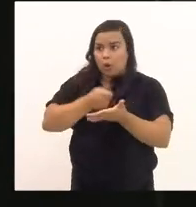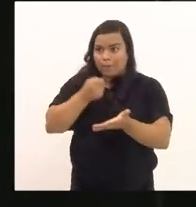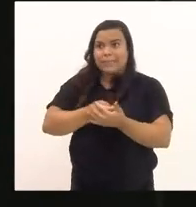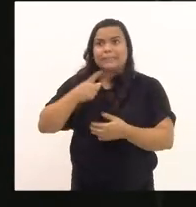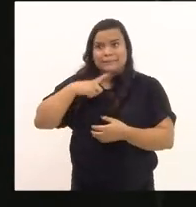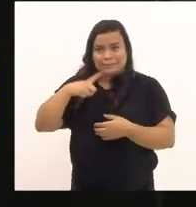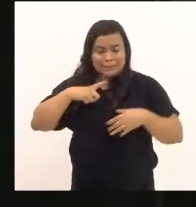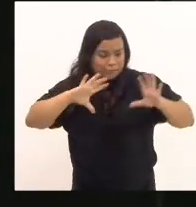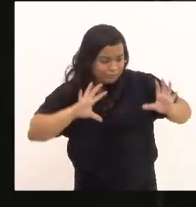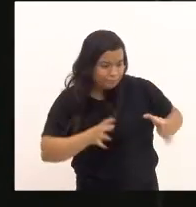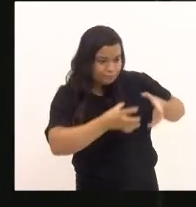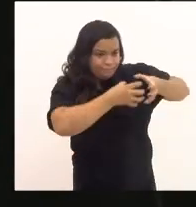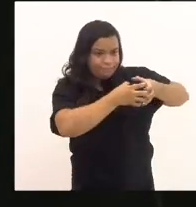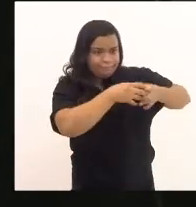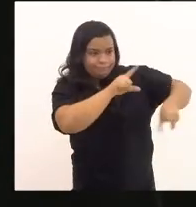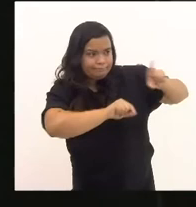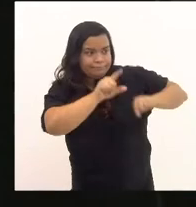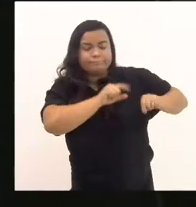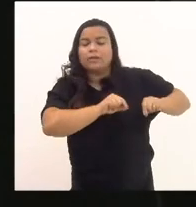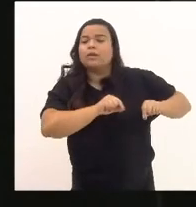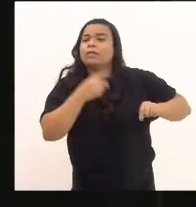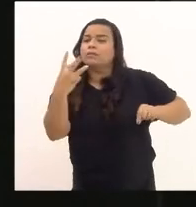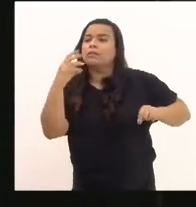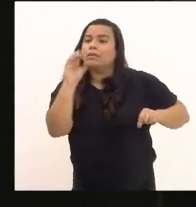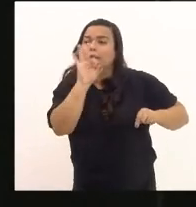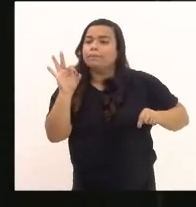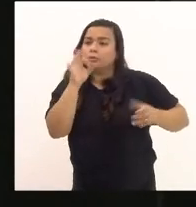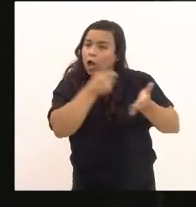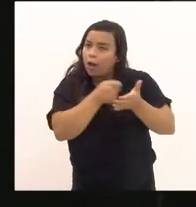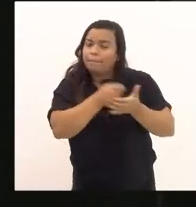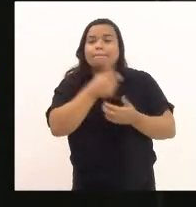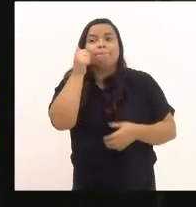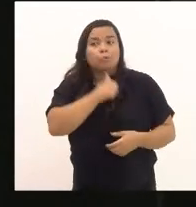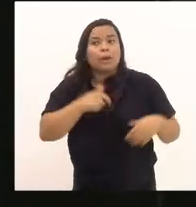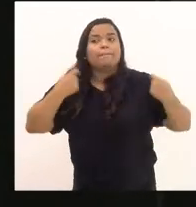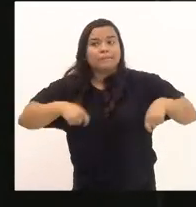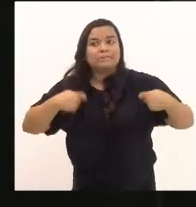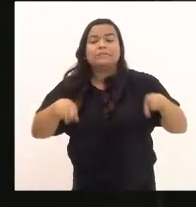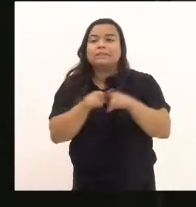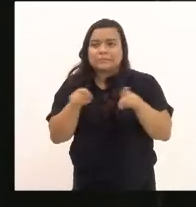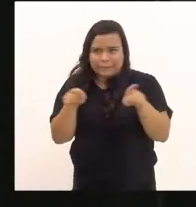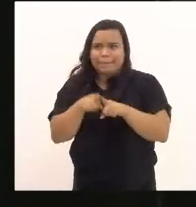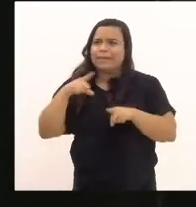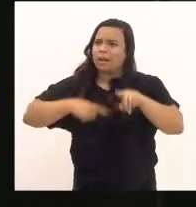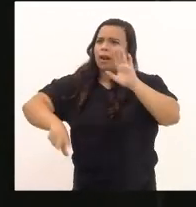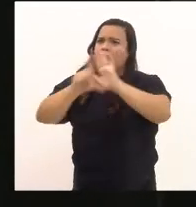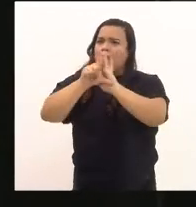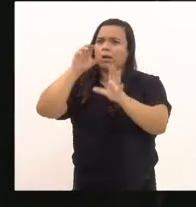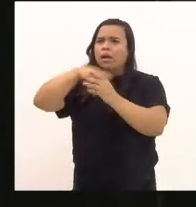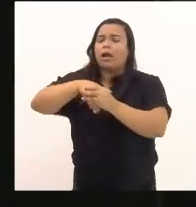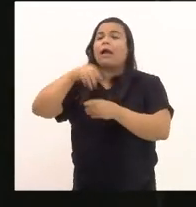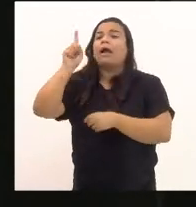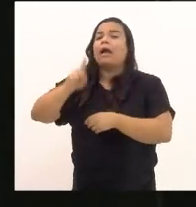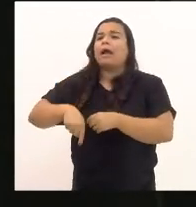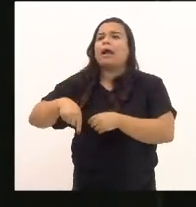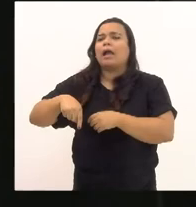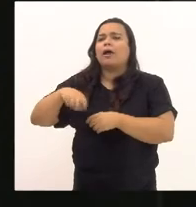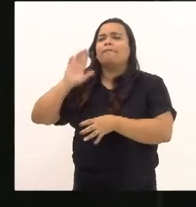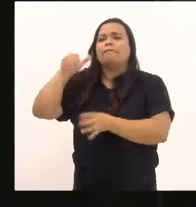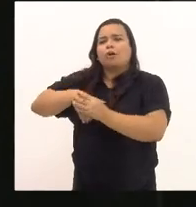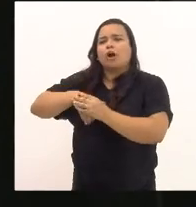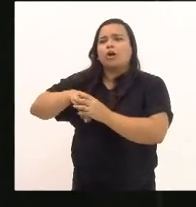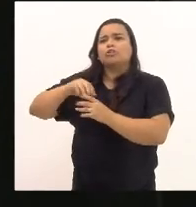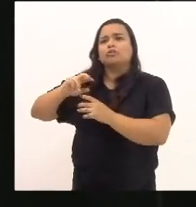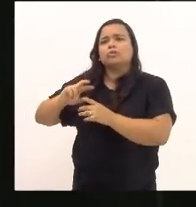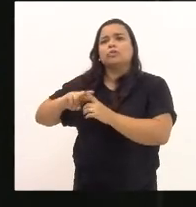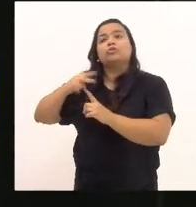ser de mulheres. Hoje nós já temos um outro avanço eleitoral na lei eleitoral, que é o voto em dobro para as mulheres e